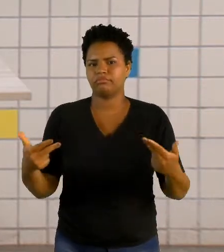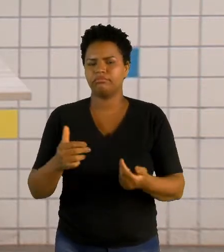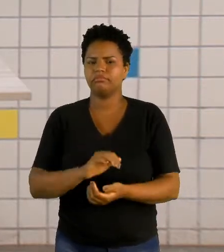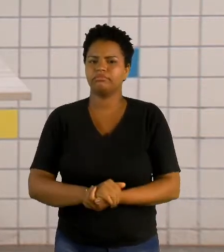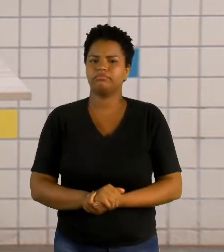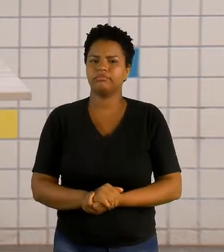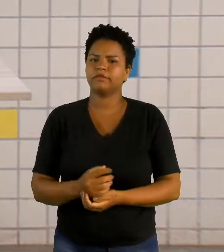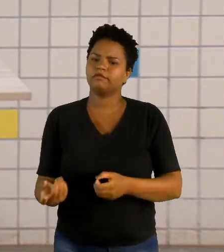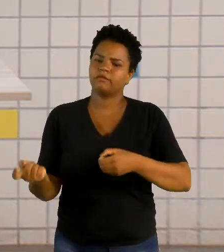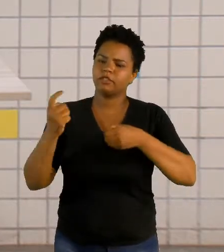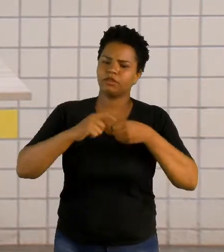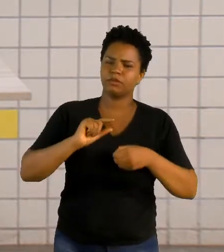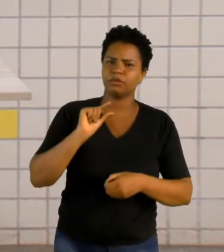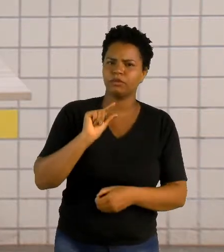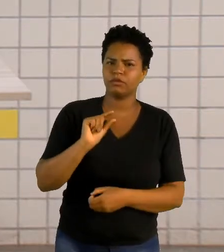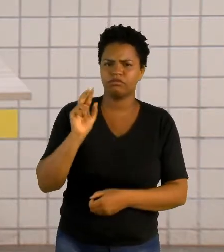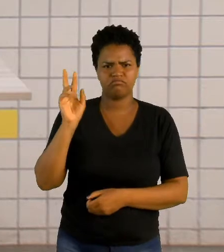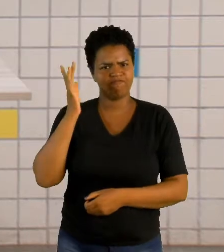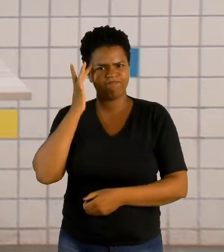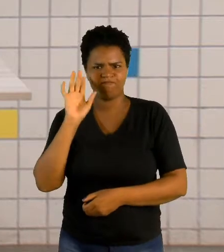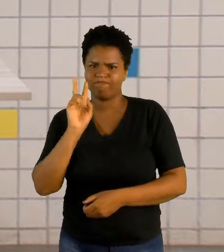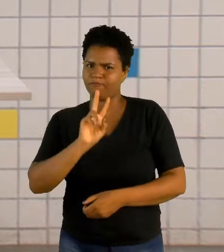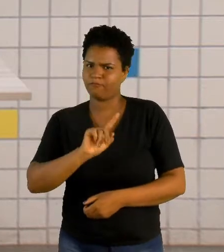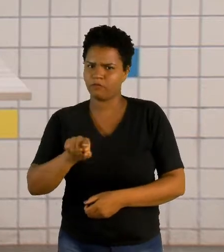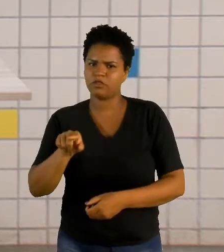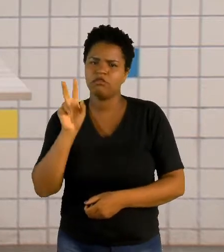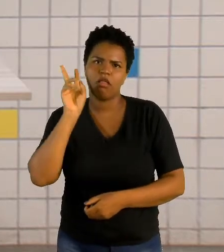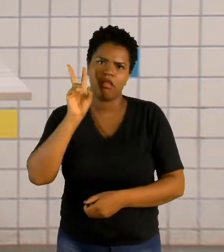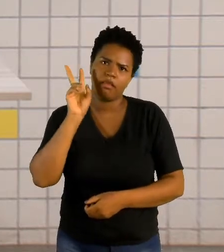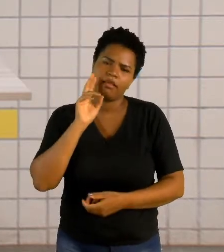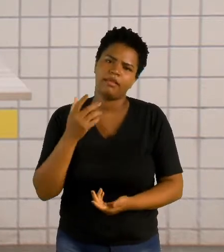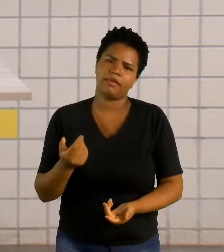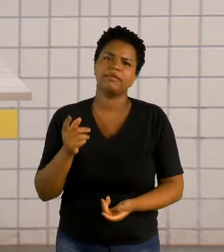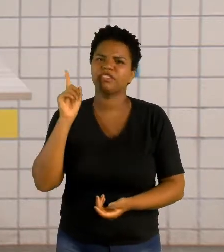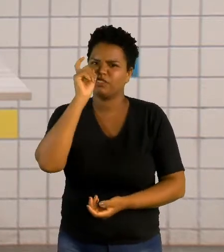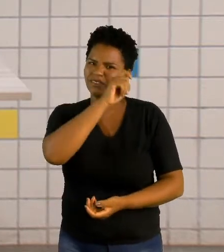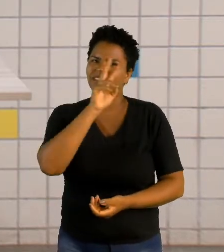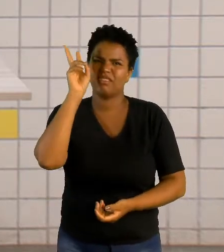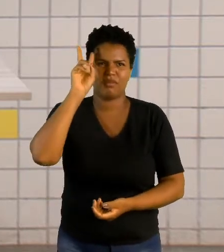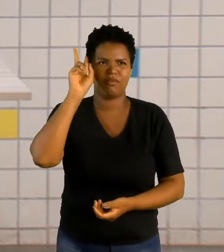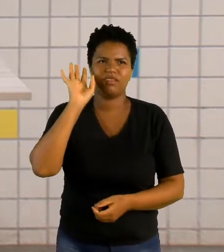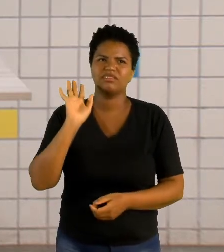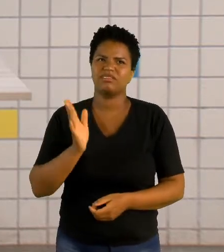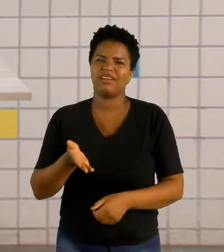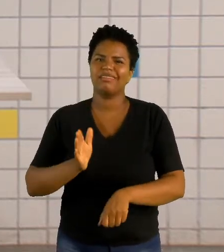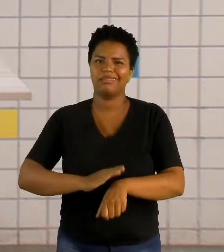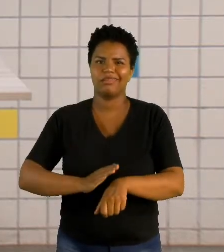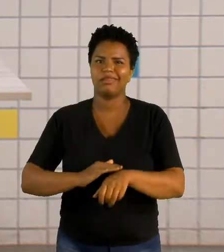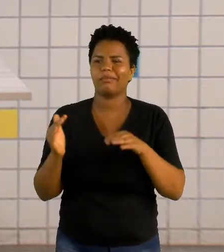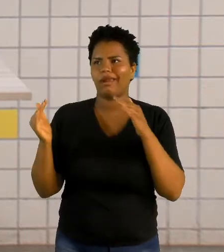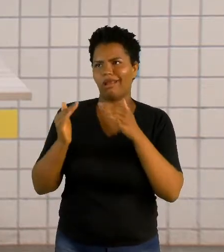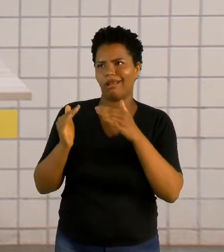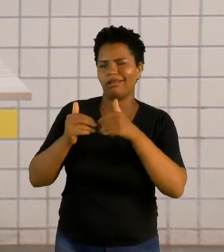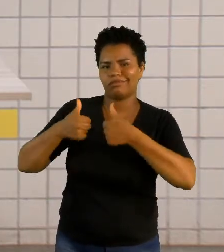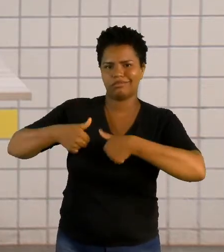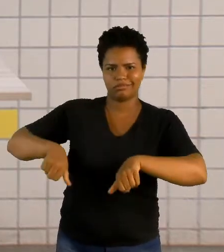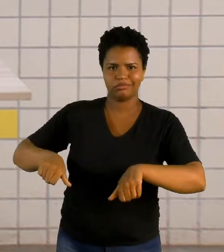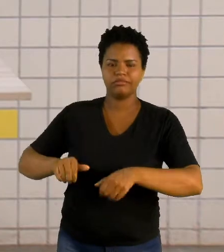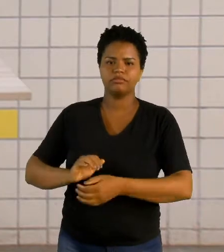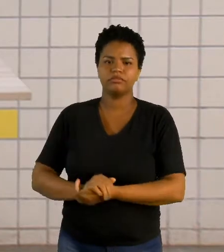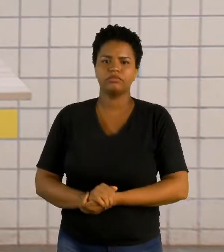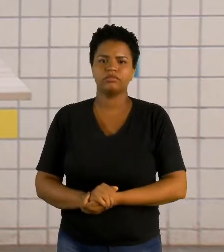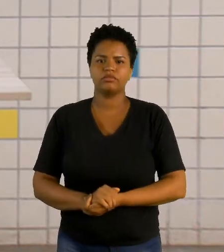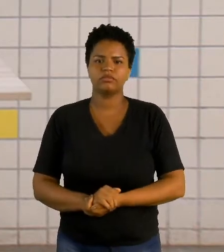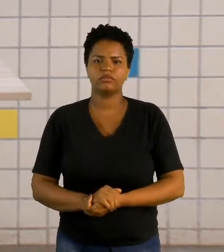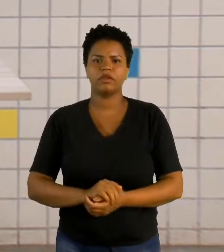pouquinho. Não sei se vocês lembram, meio difícil lembrar, né? Que tem um tempo que a gente está em casa, mas nós vimos sobre a